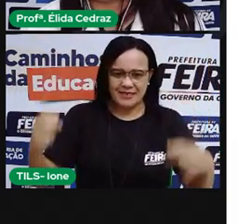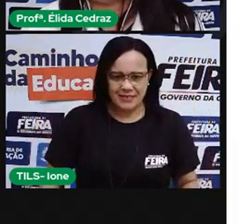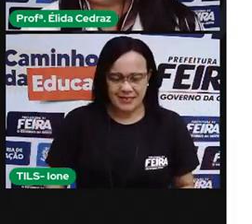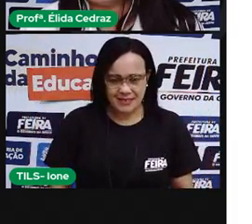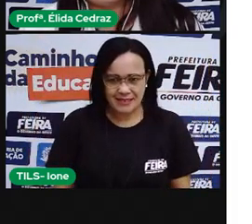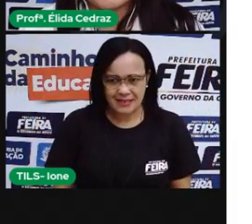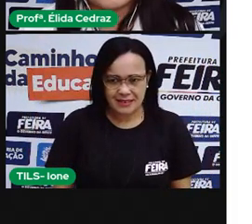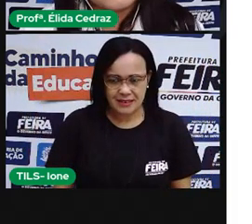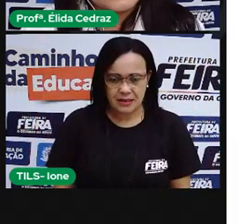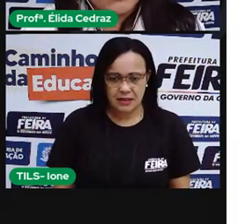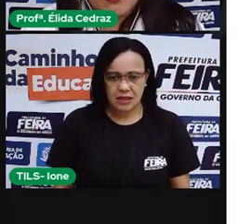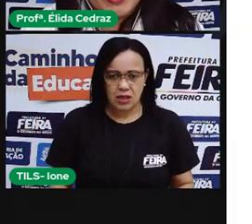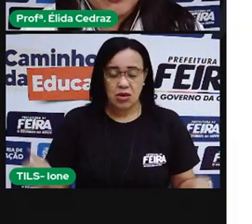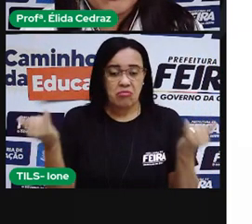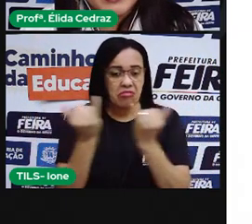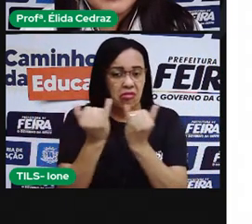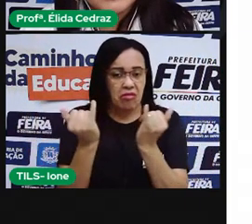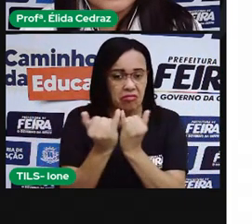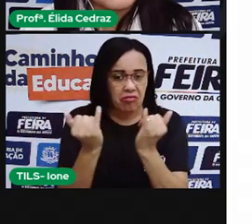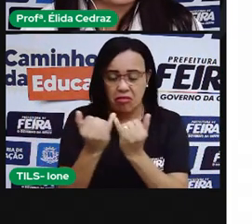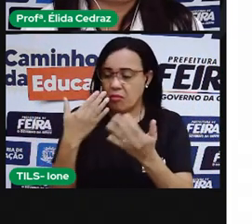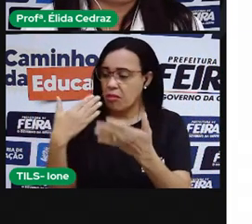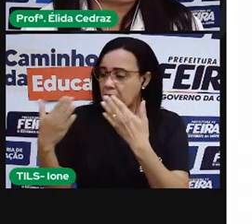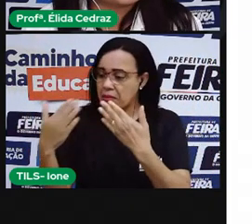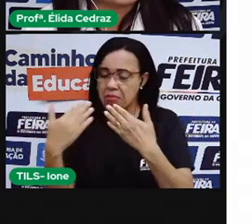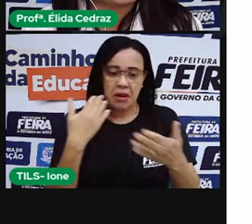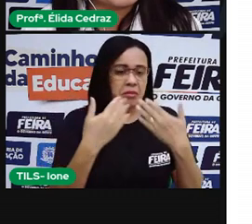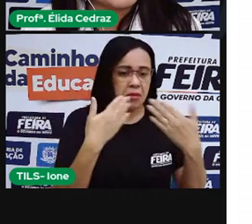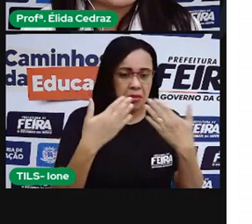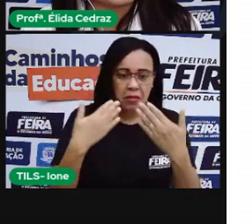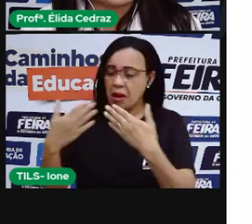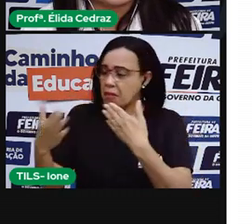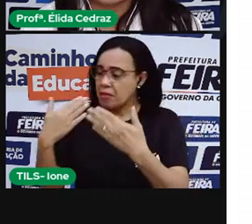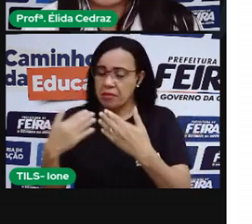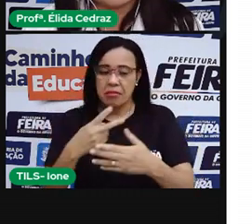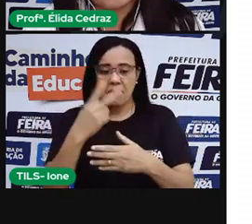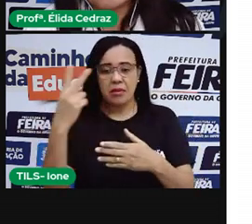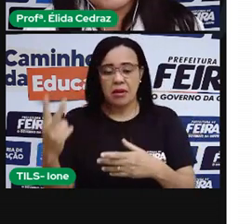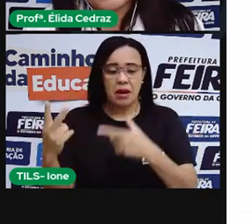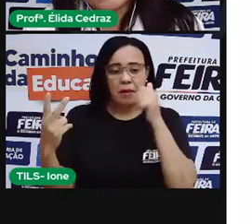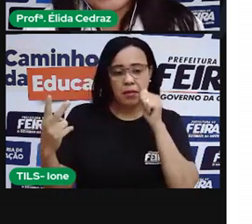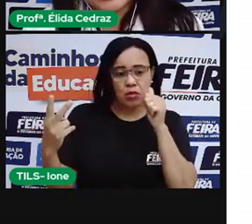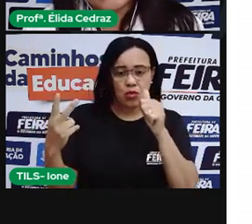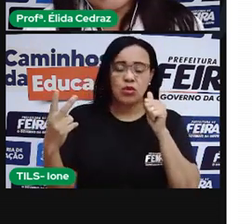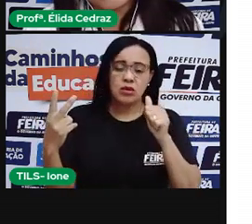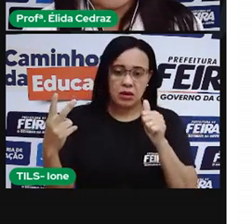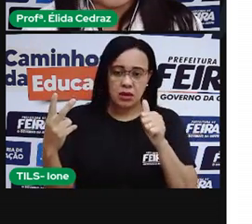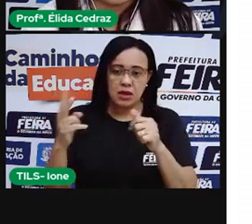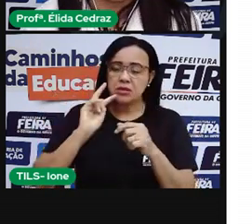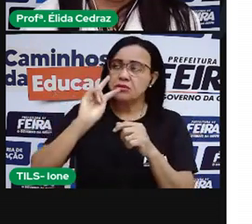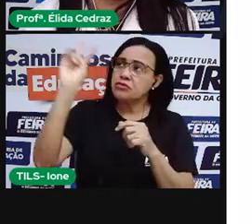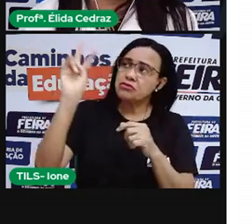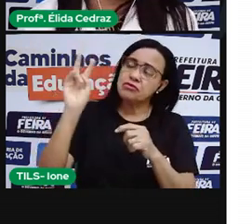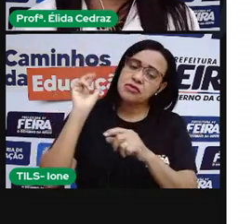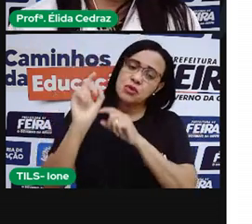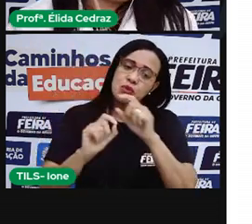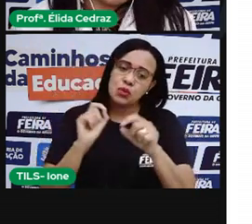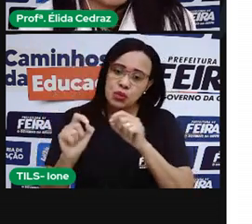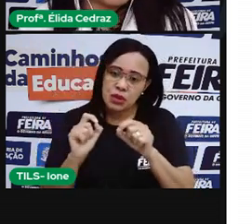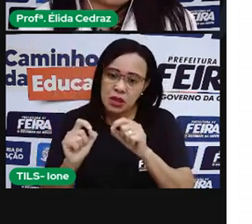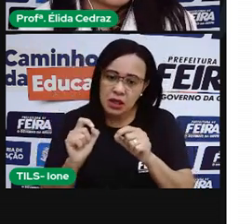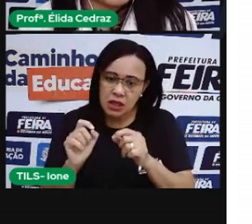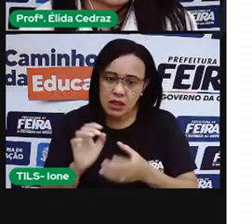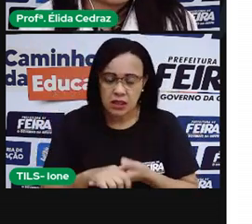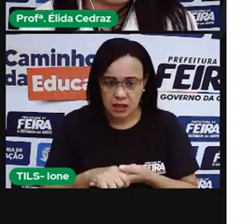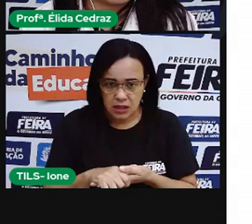Tão animadas com a conversa estavam as duas mulheres que não ouviram o grito. Acontece que não